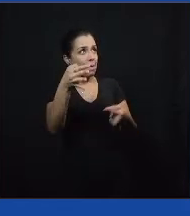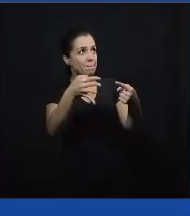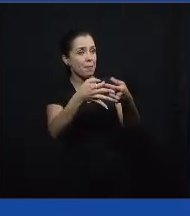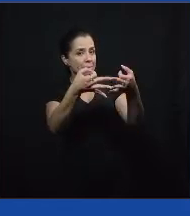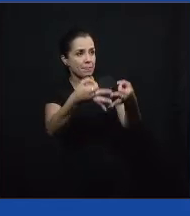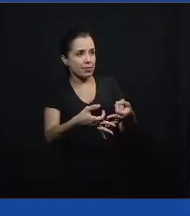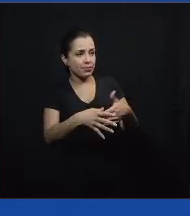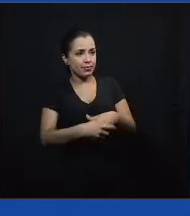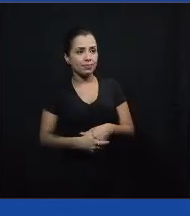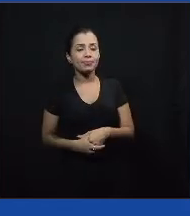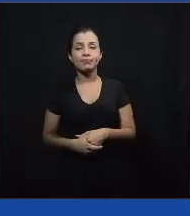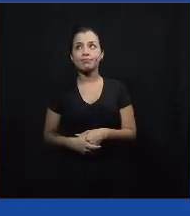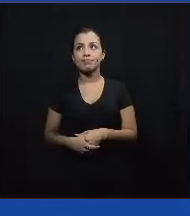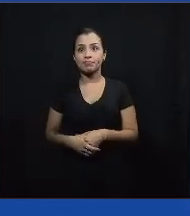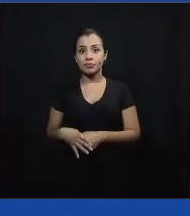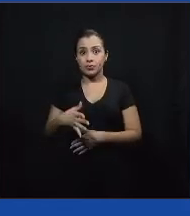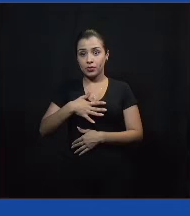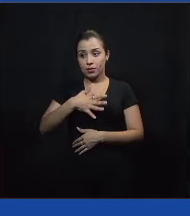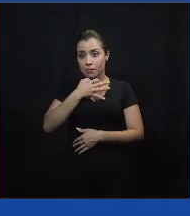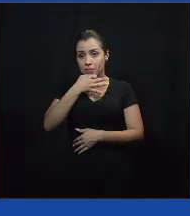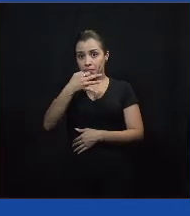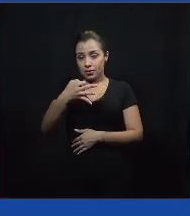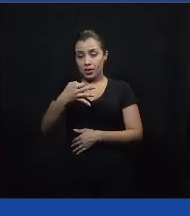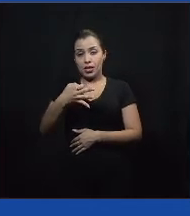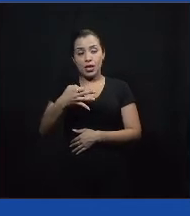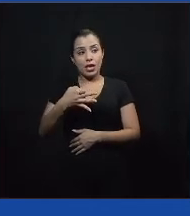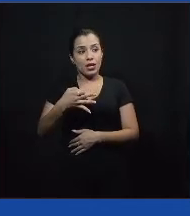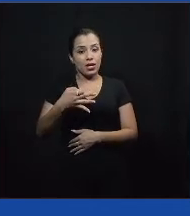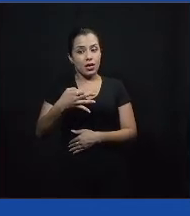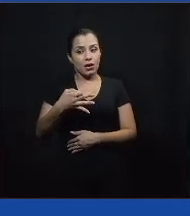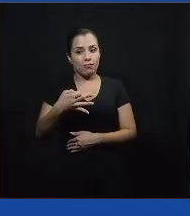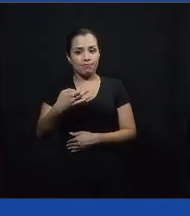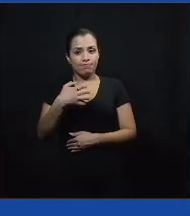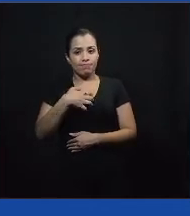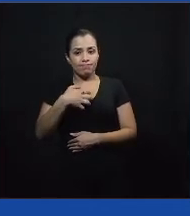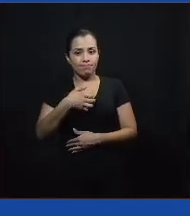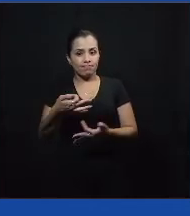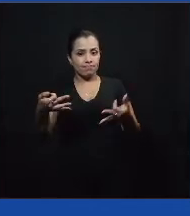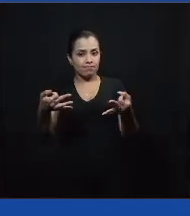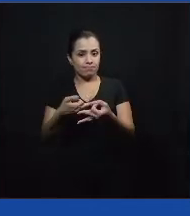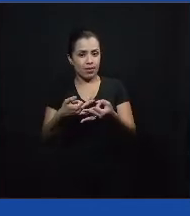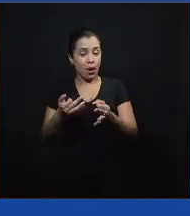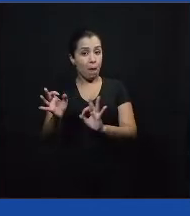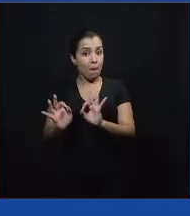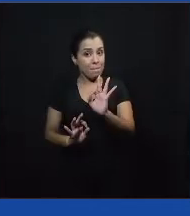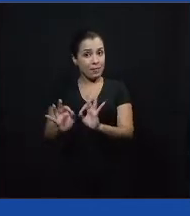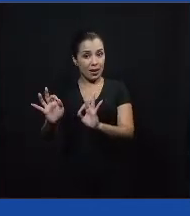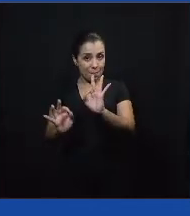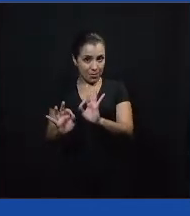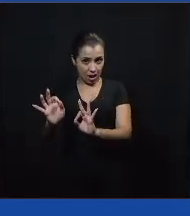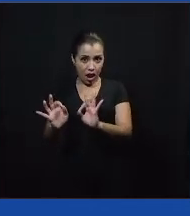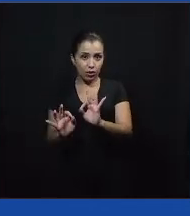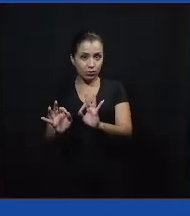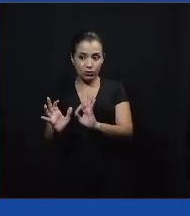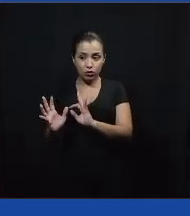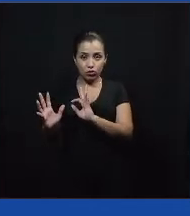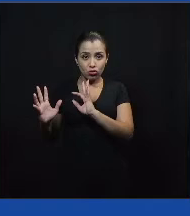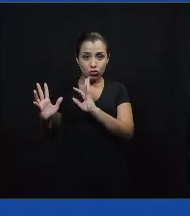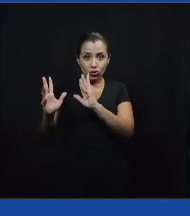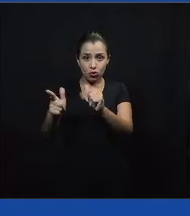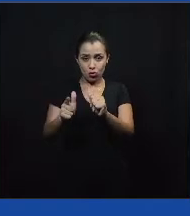Olha, ao meu ver, a situação ideal teria que ter um preparo de todos os lados envolvidos nesse